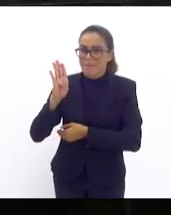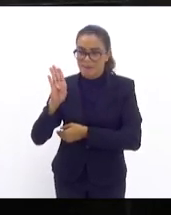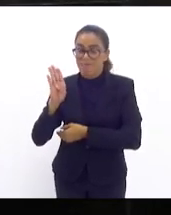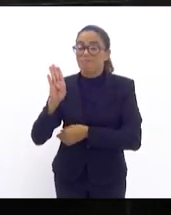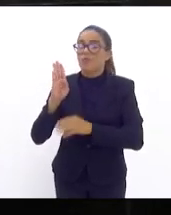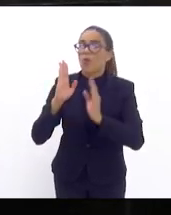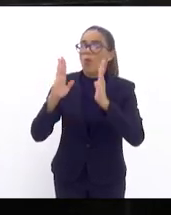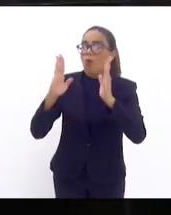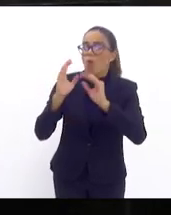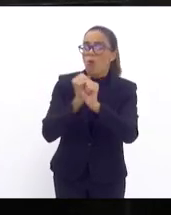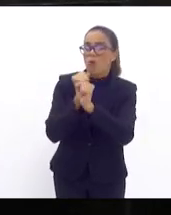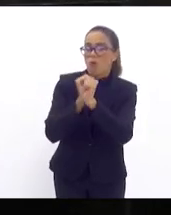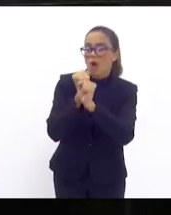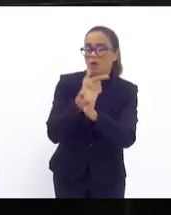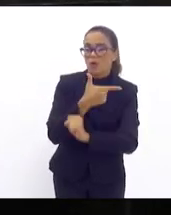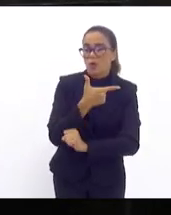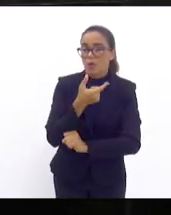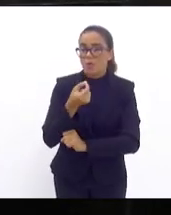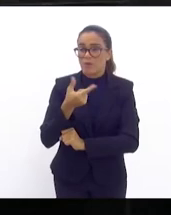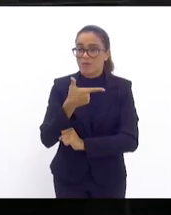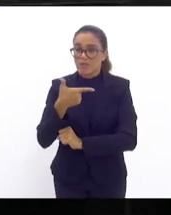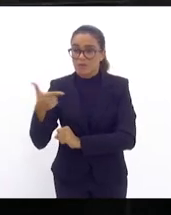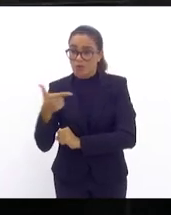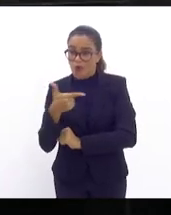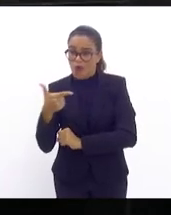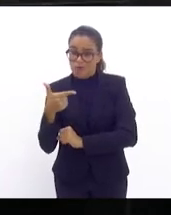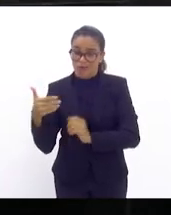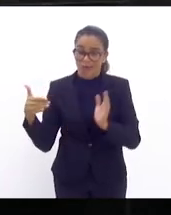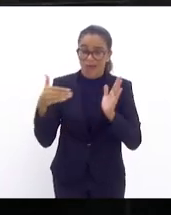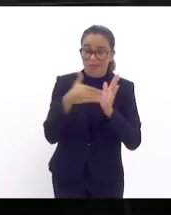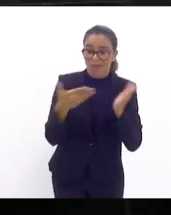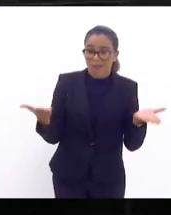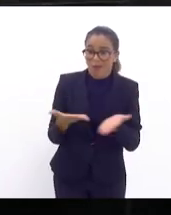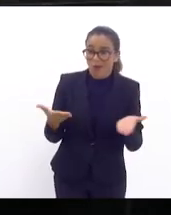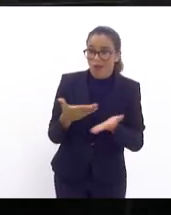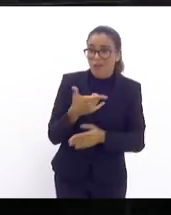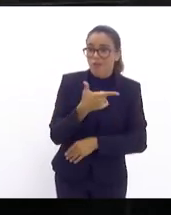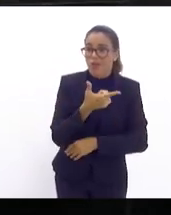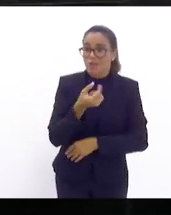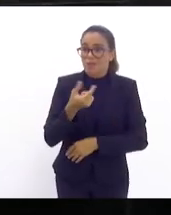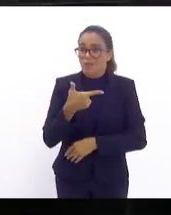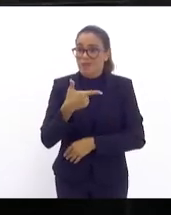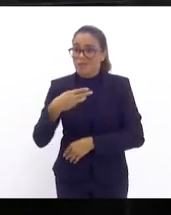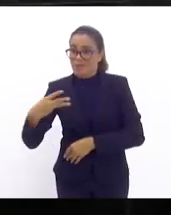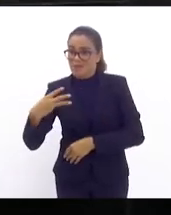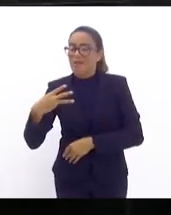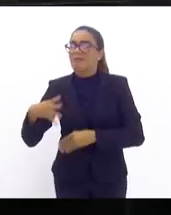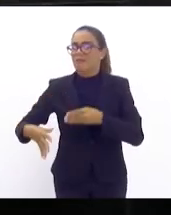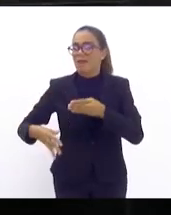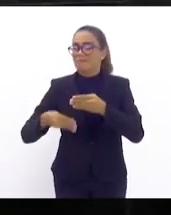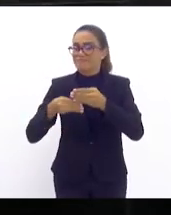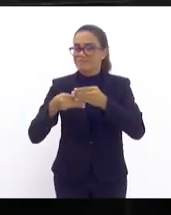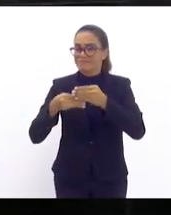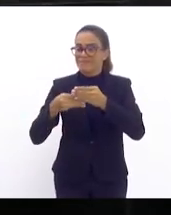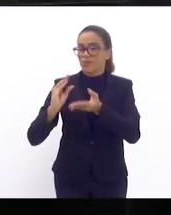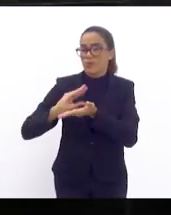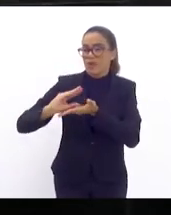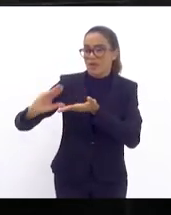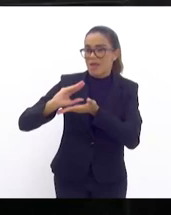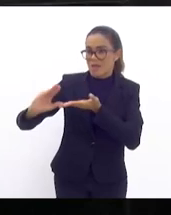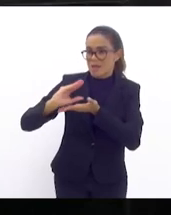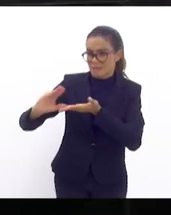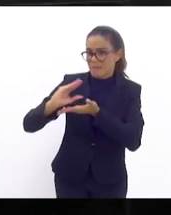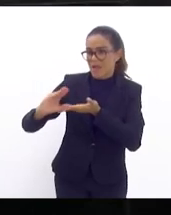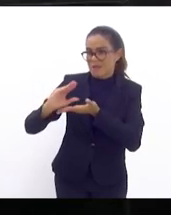2022 para o ano de 2023, já estamos tendo um incremento no repasse do